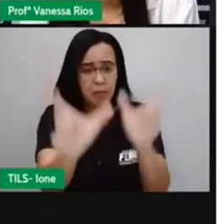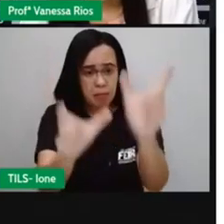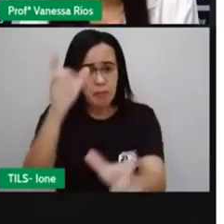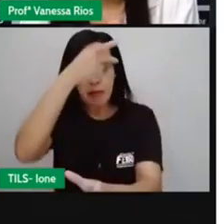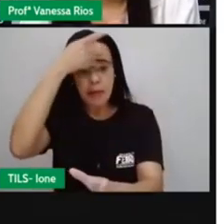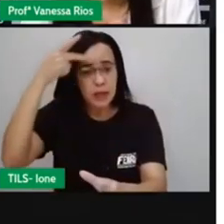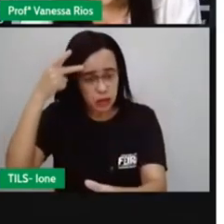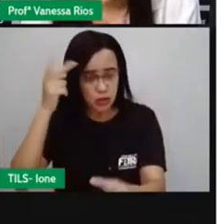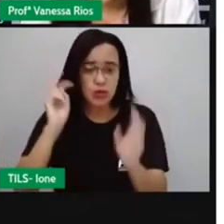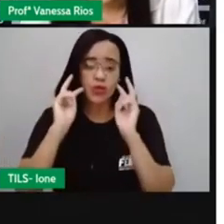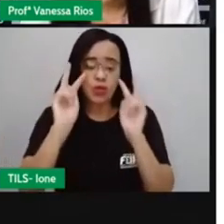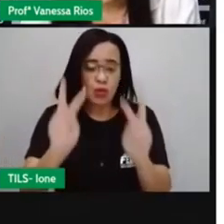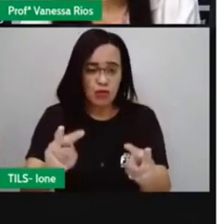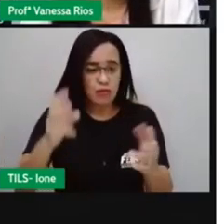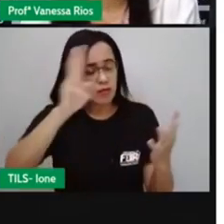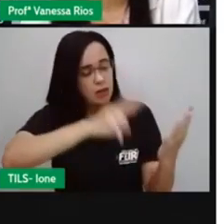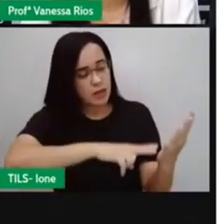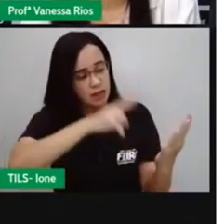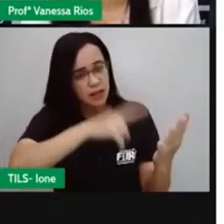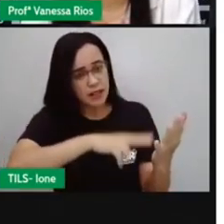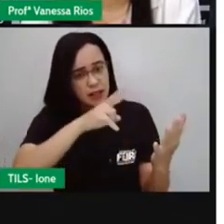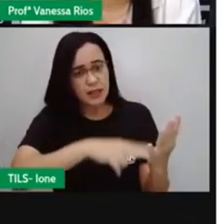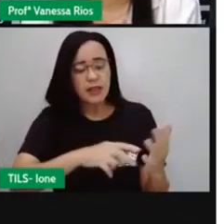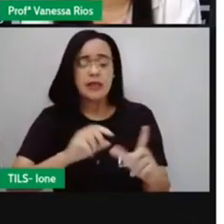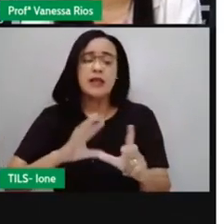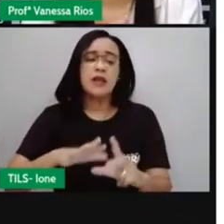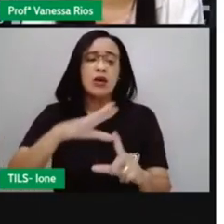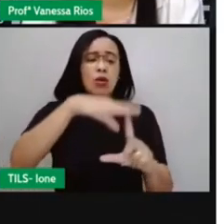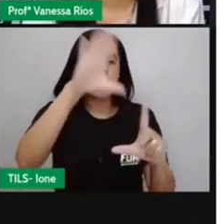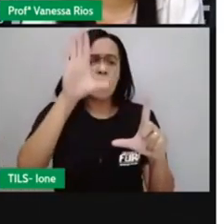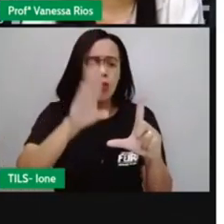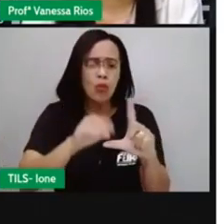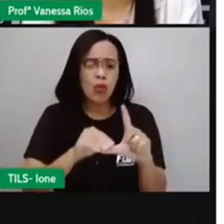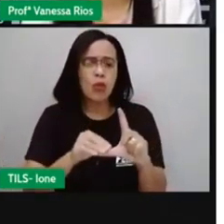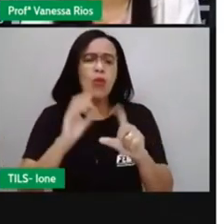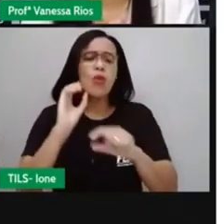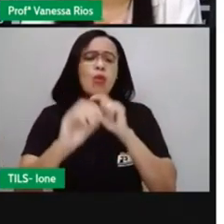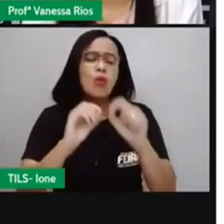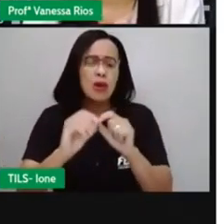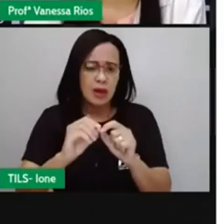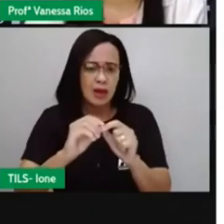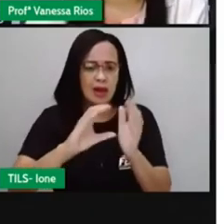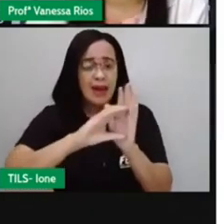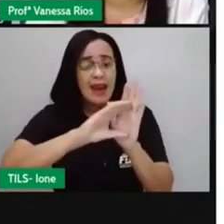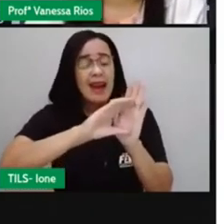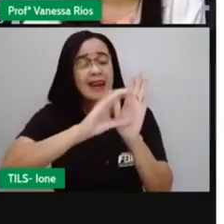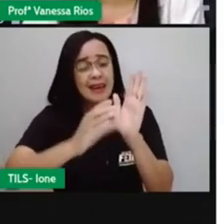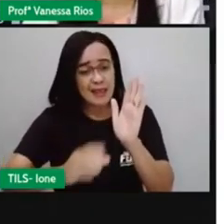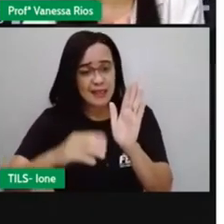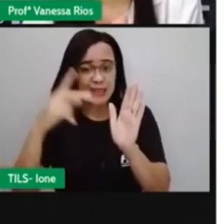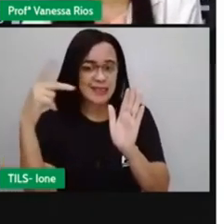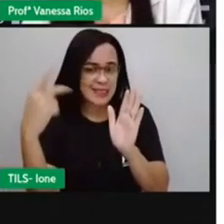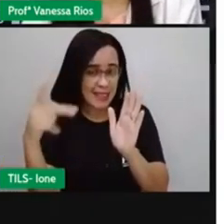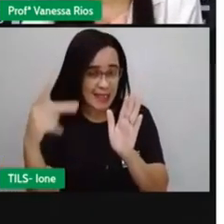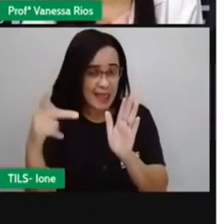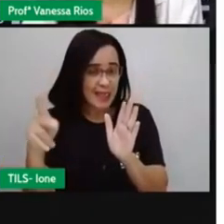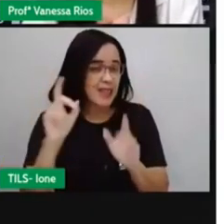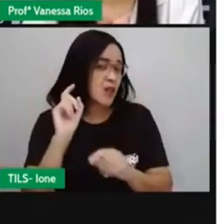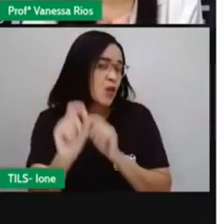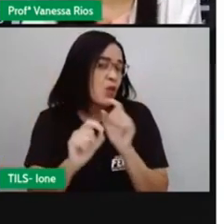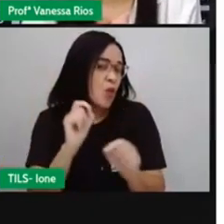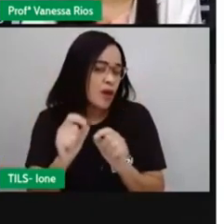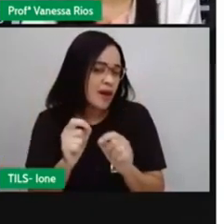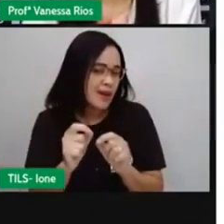observa, o cartoon também possui a característica crítica, reflexiva, ao tratar de